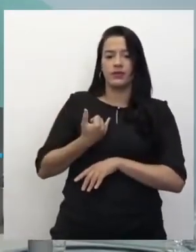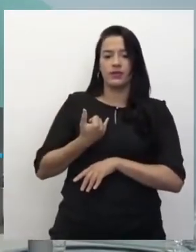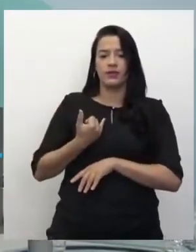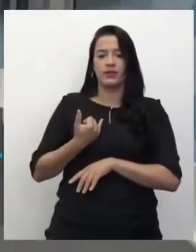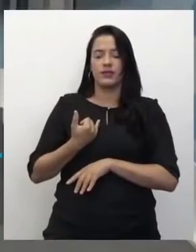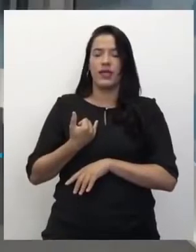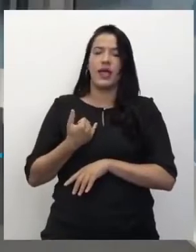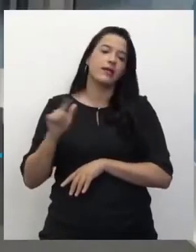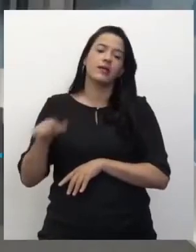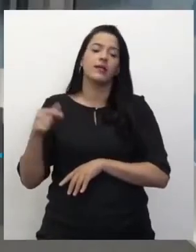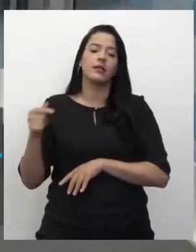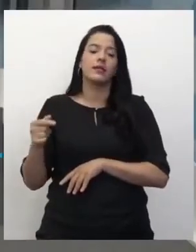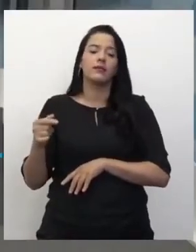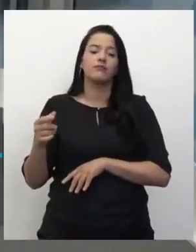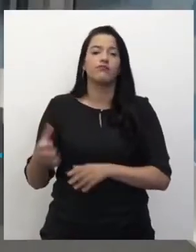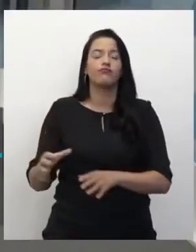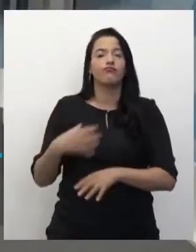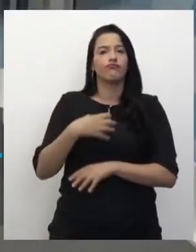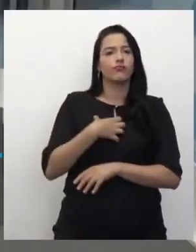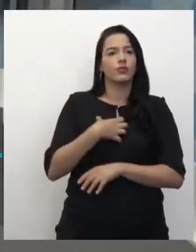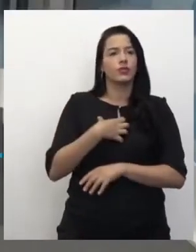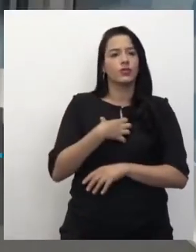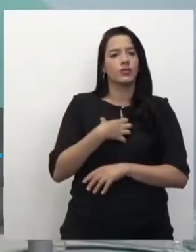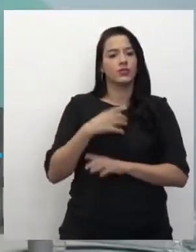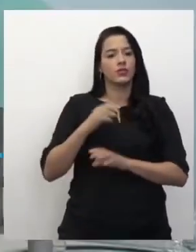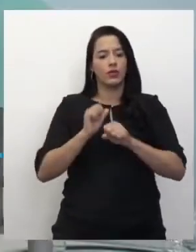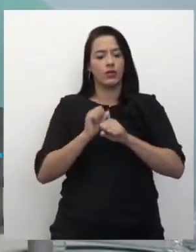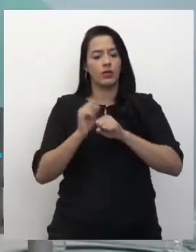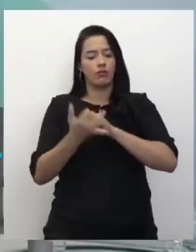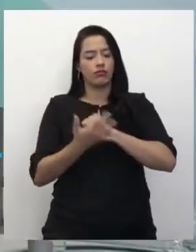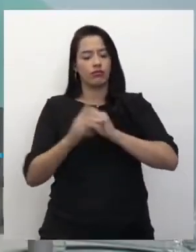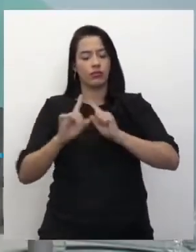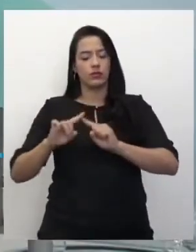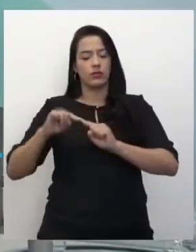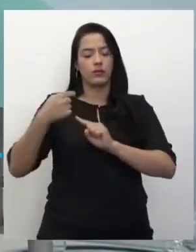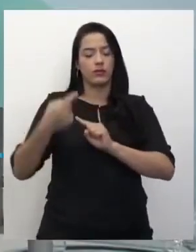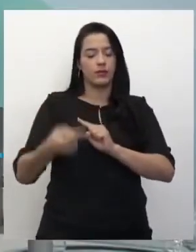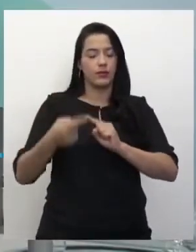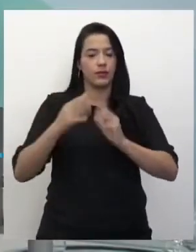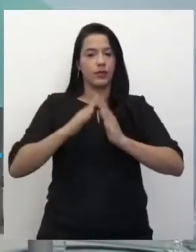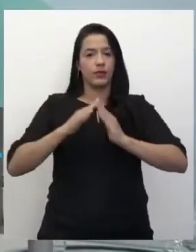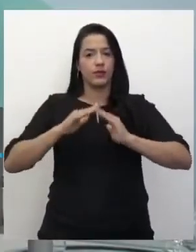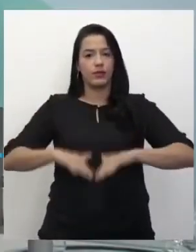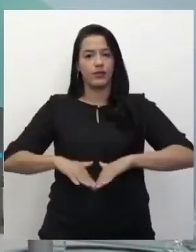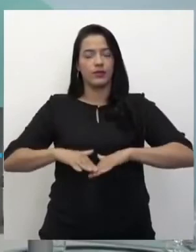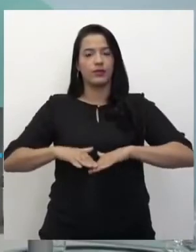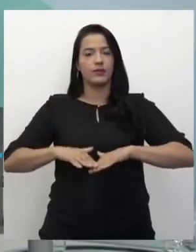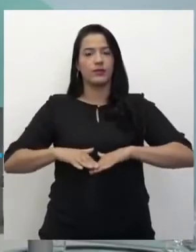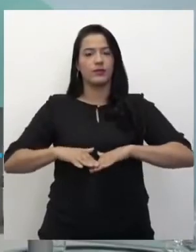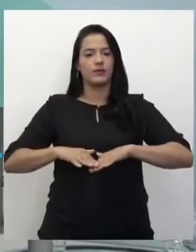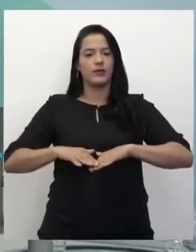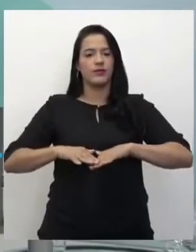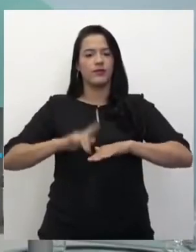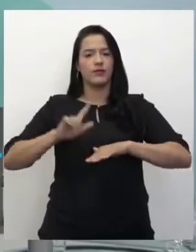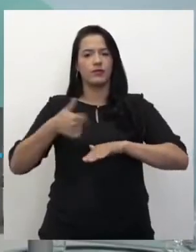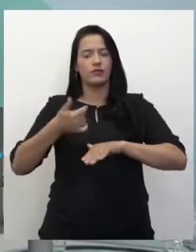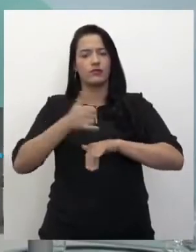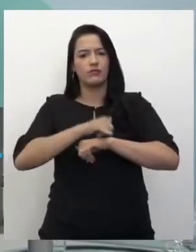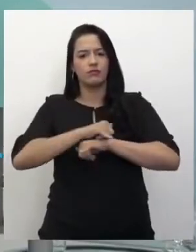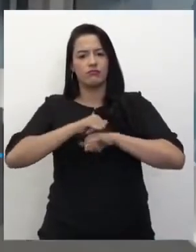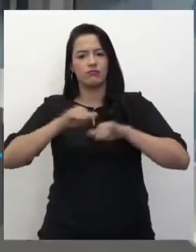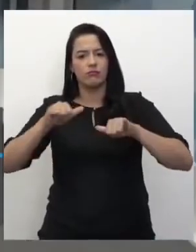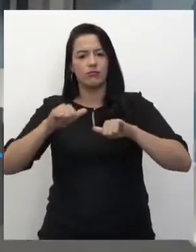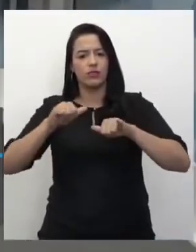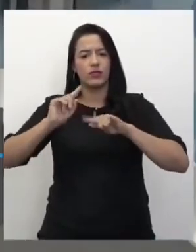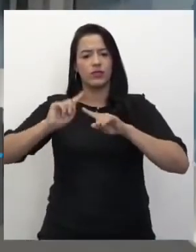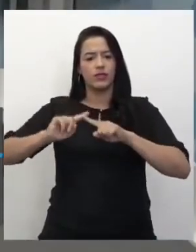como se fosse algo assim, a vida depois da quarentena, como se fosse uma notícia depois